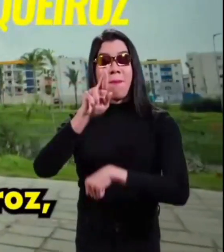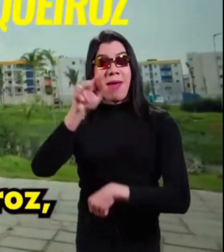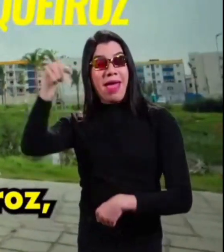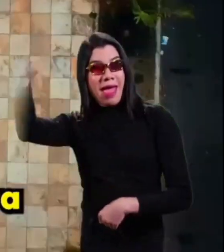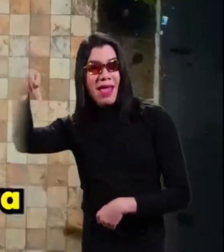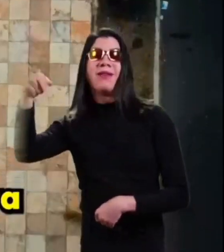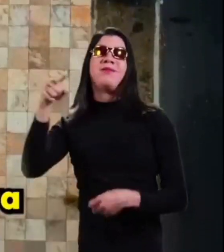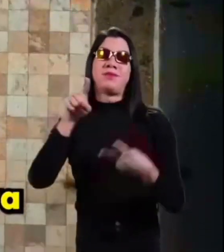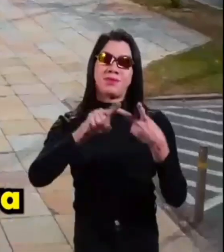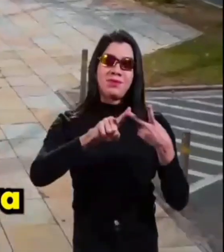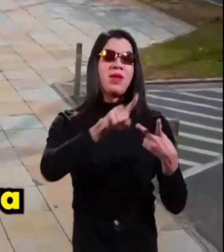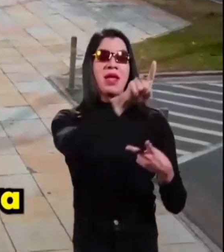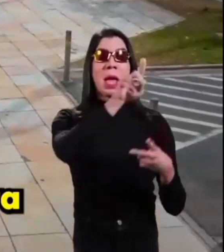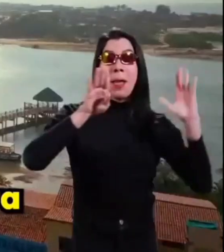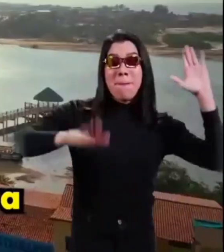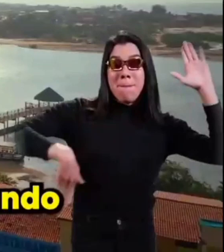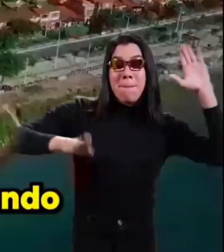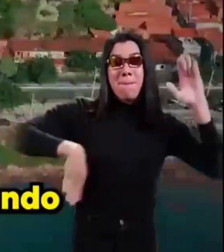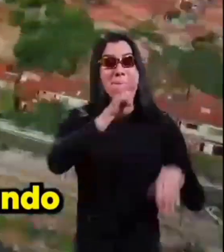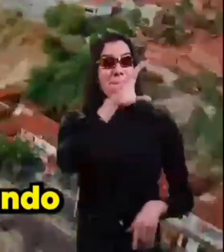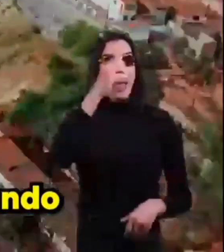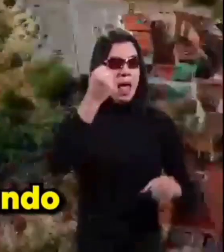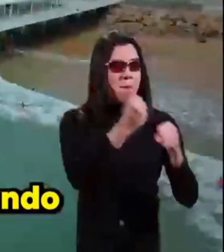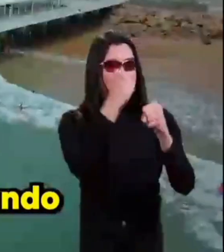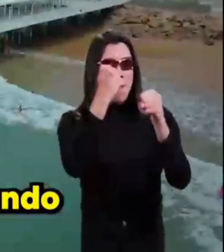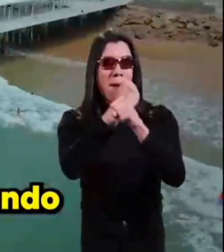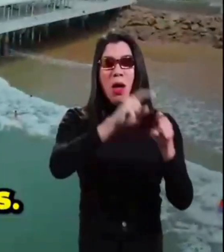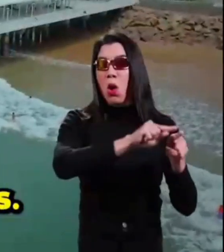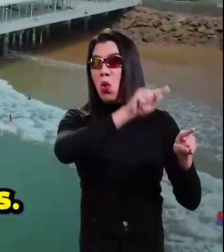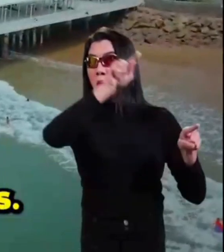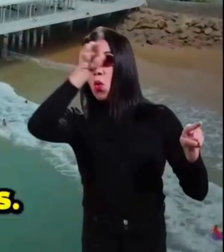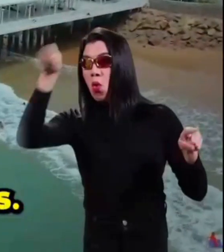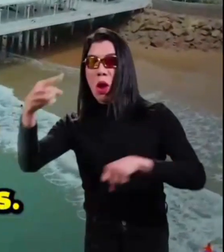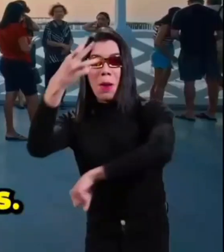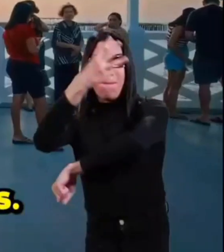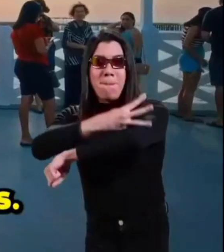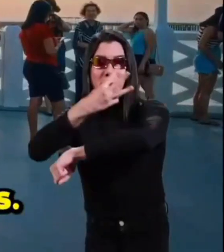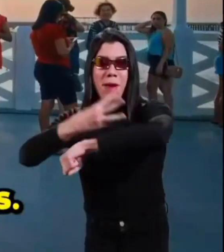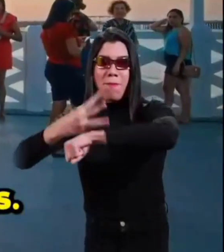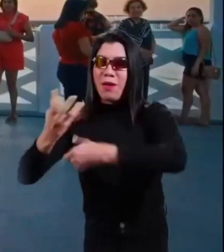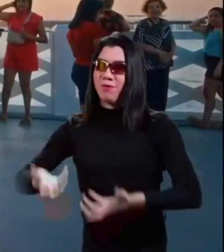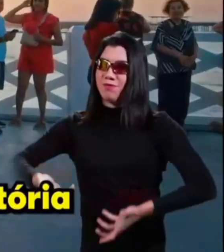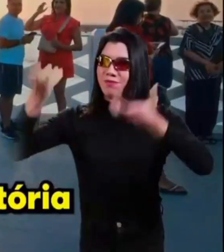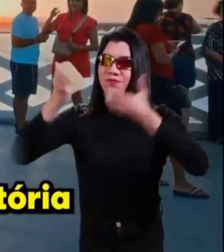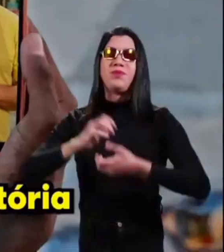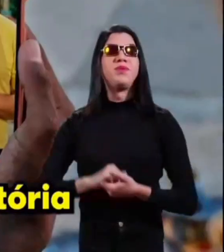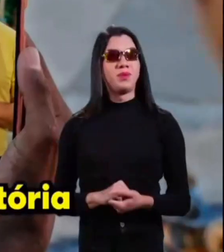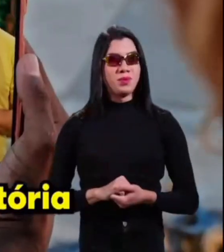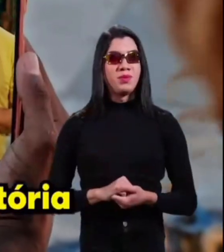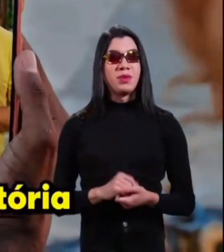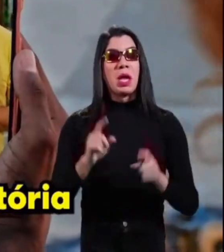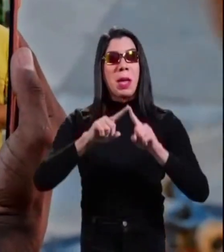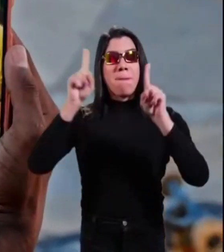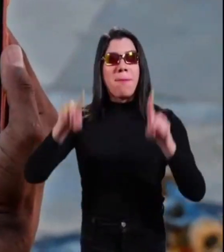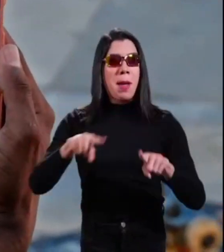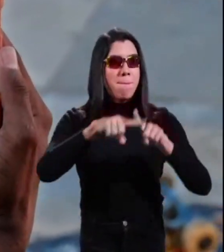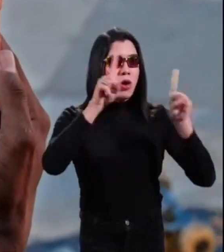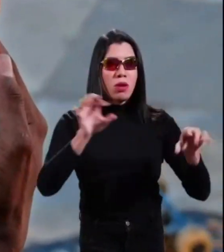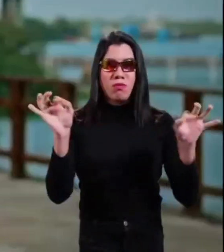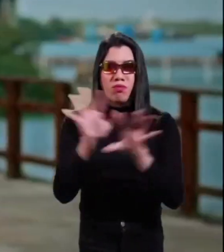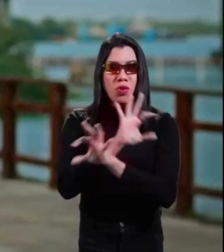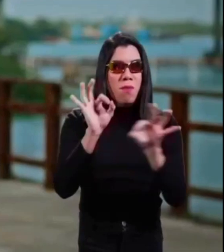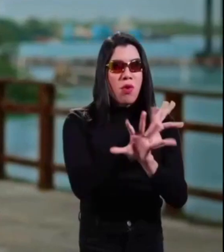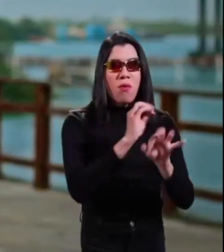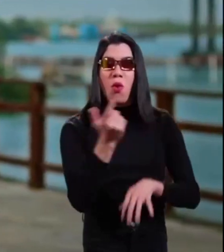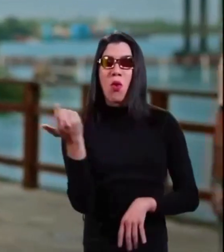Raquel de Queiroz. Na nova orla da Barra e da Vila do Bar, chegando na Ponte dos Ingleses. Uma parte da nossa história sendo